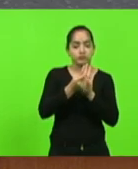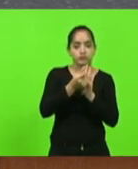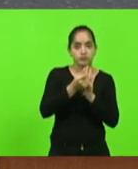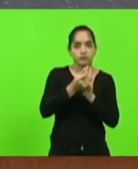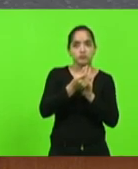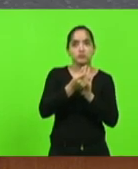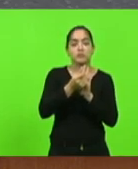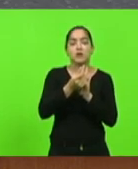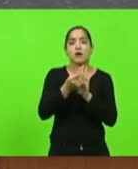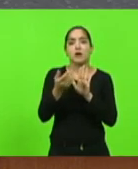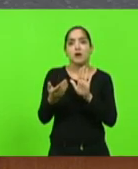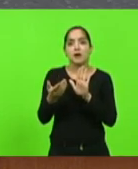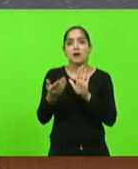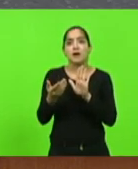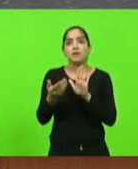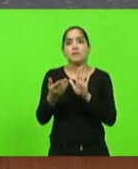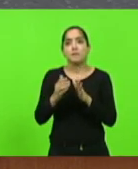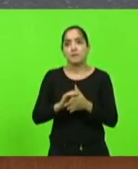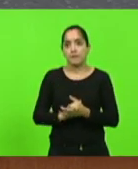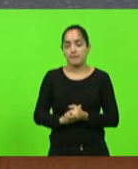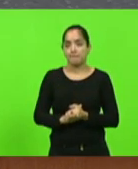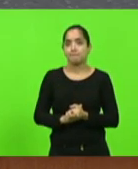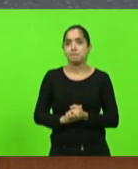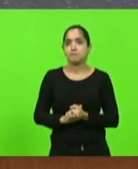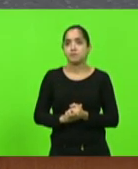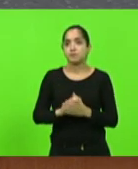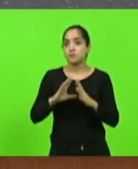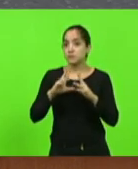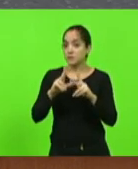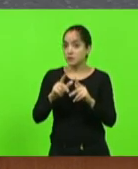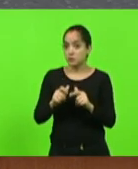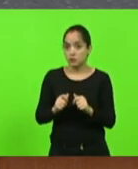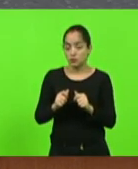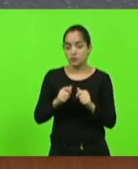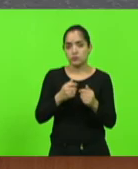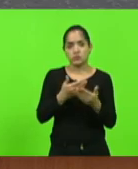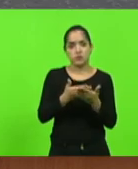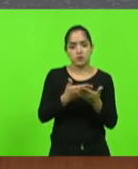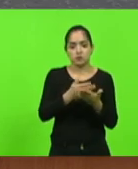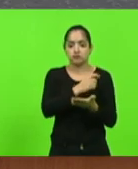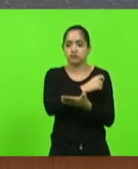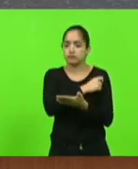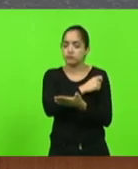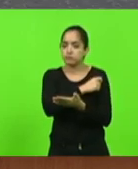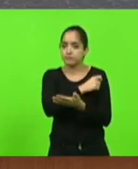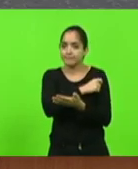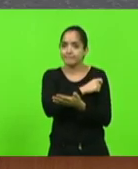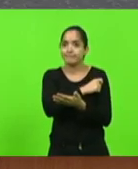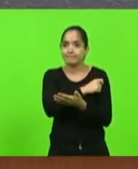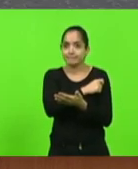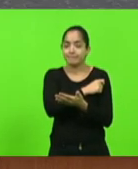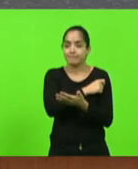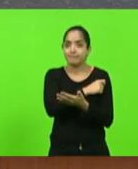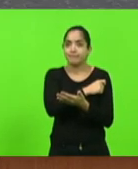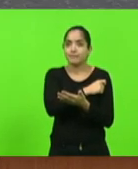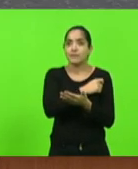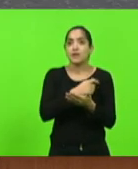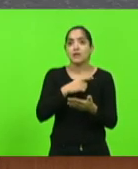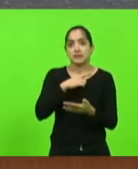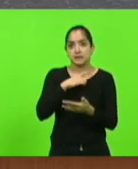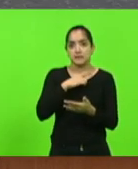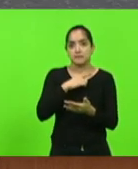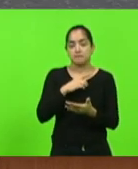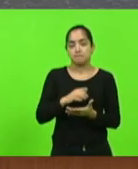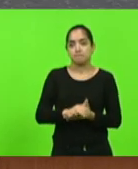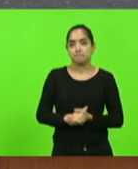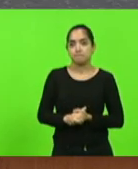também em relação à internet fazer com que todos os estudantes do ensino fundamental possam também ter acesso